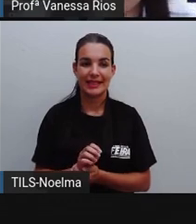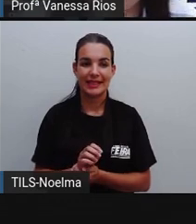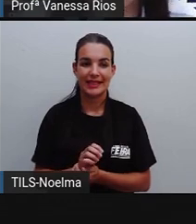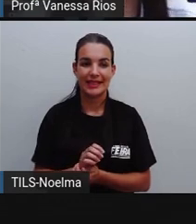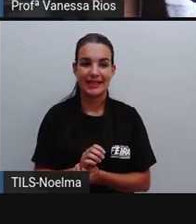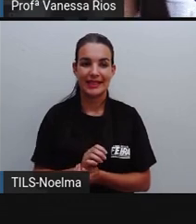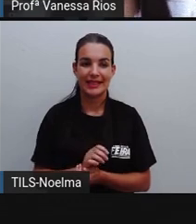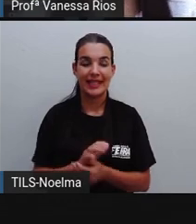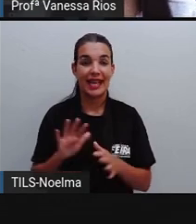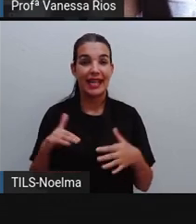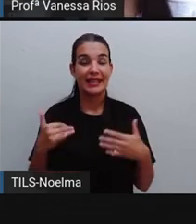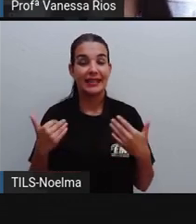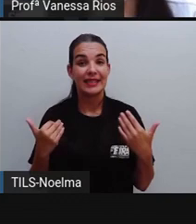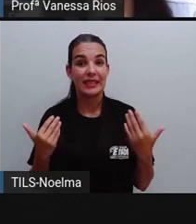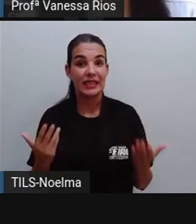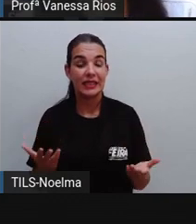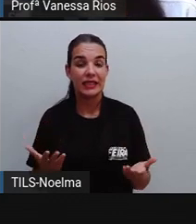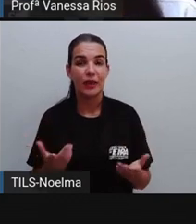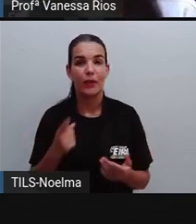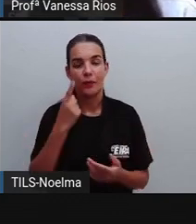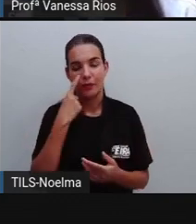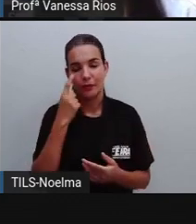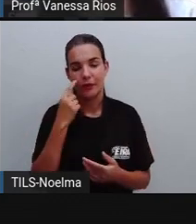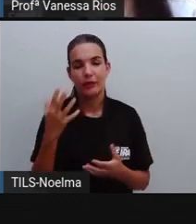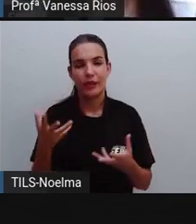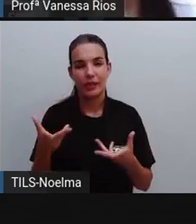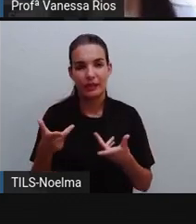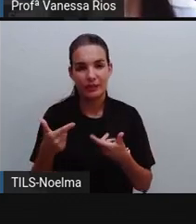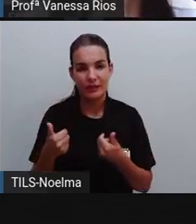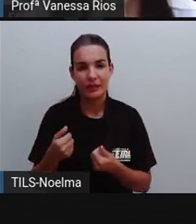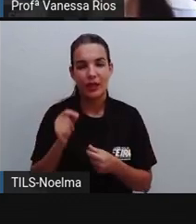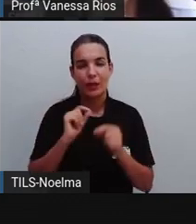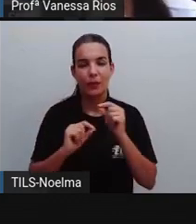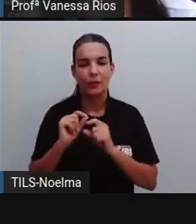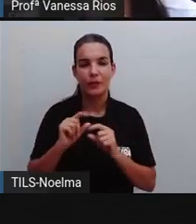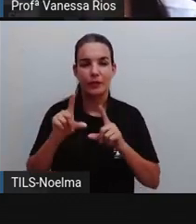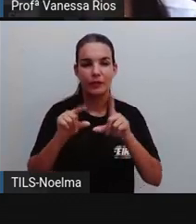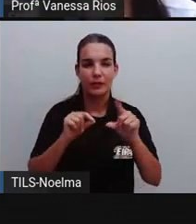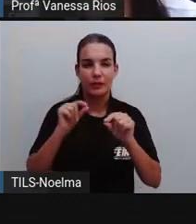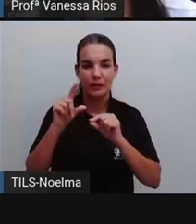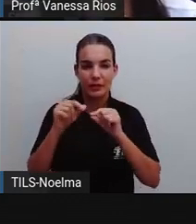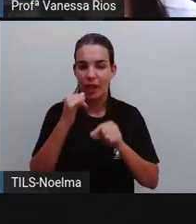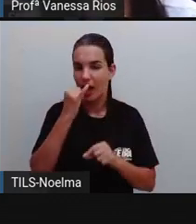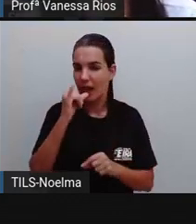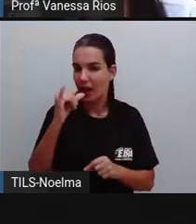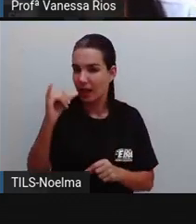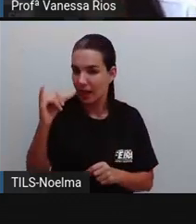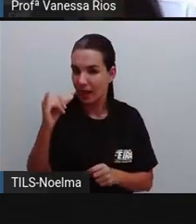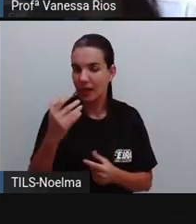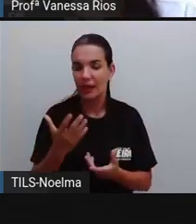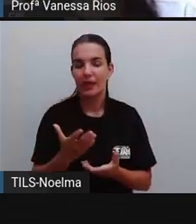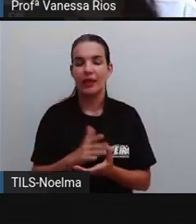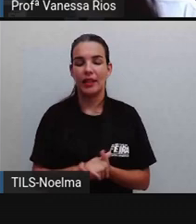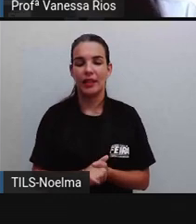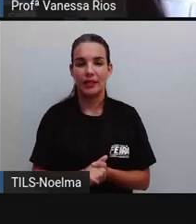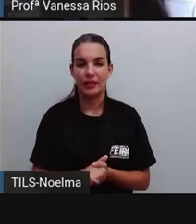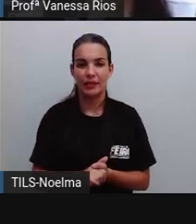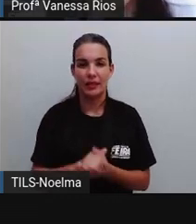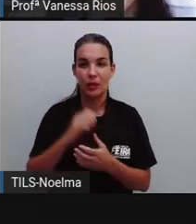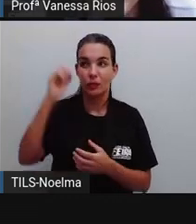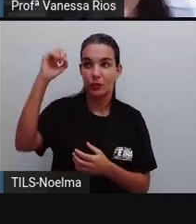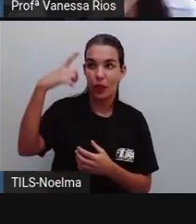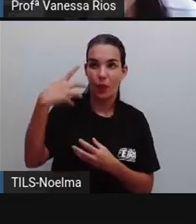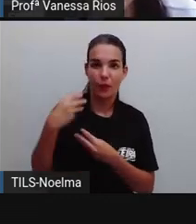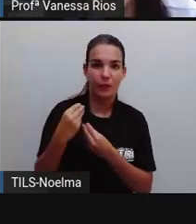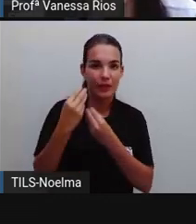Pronto, diante aí da classificação, da definição e entendimento da energia trazida